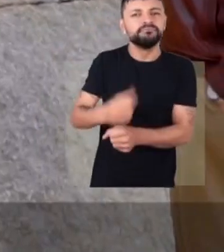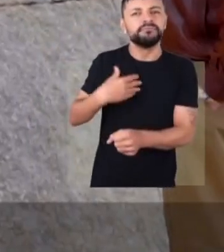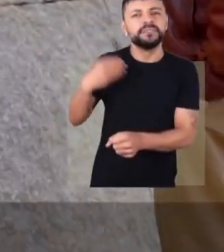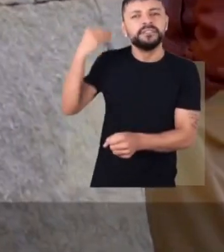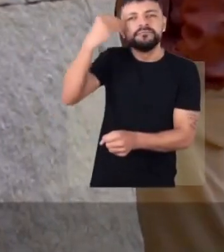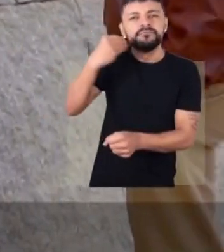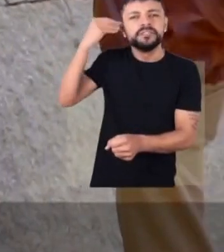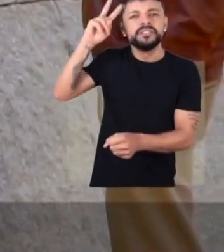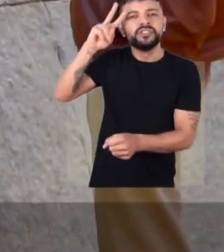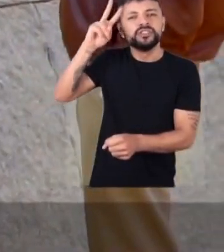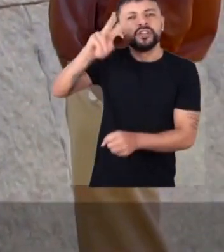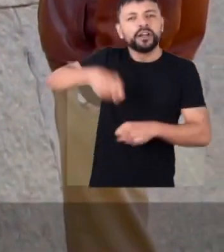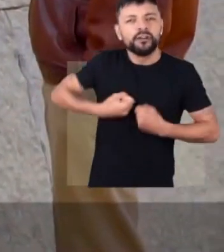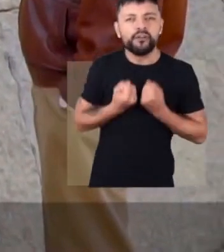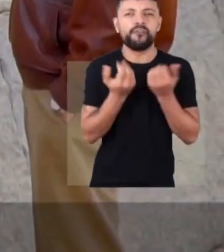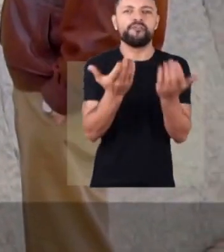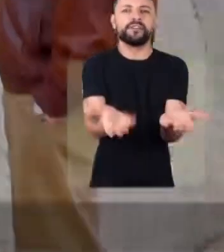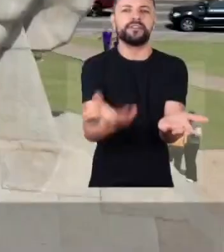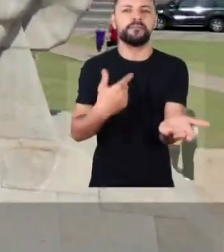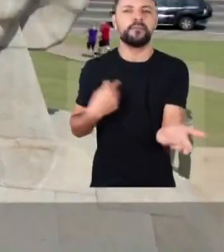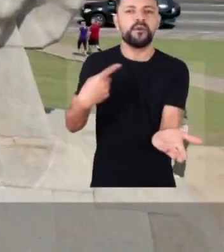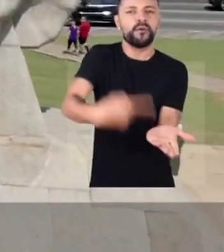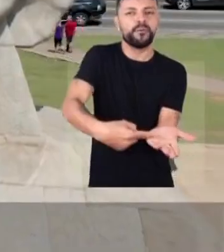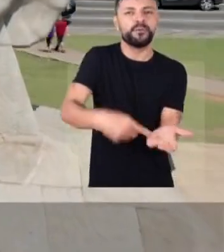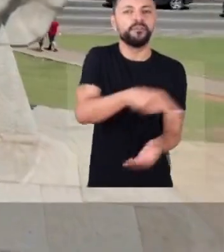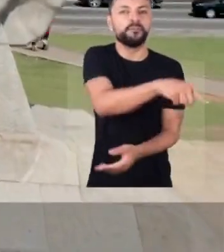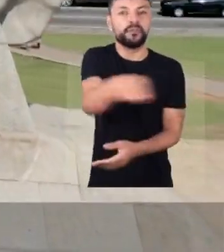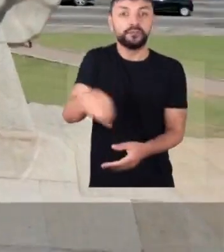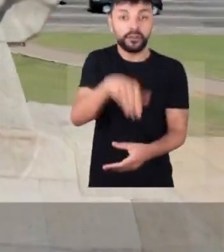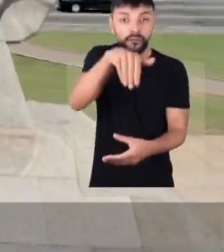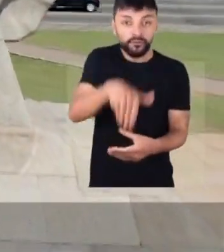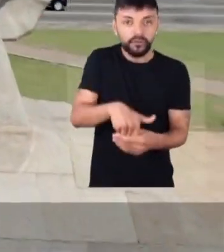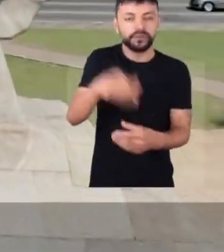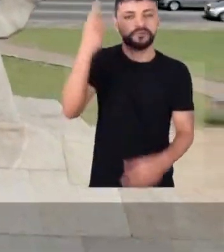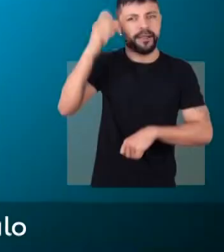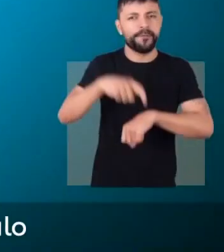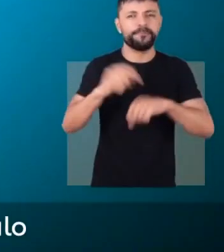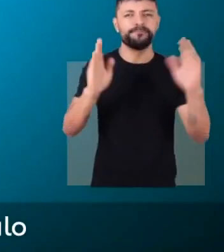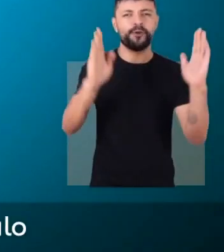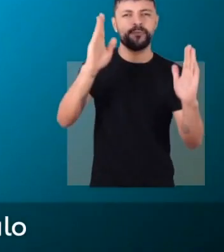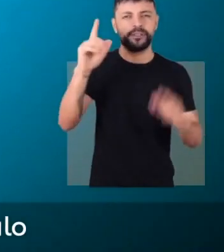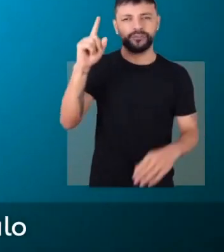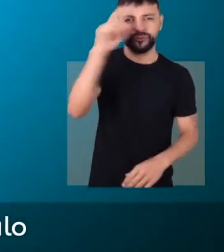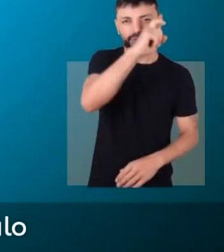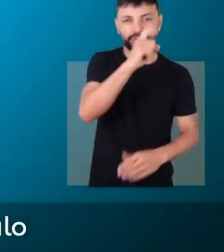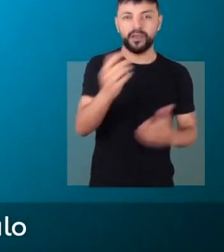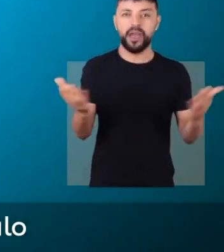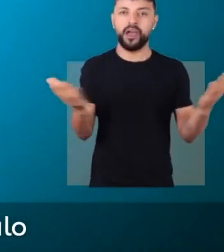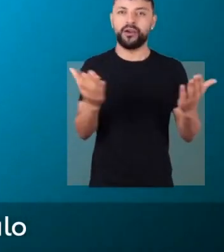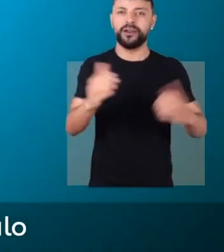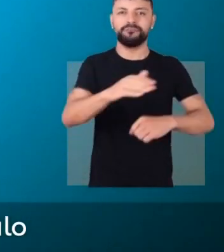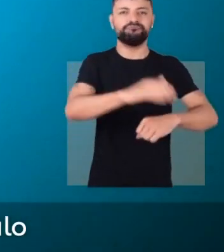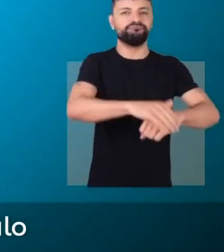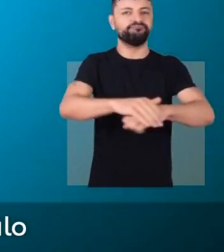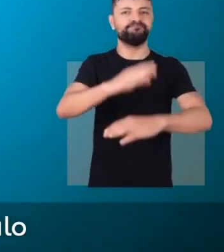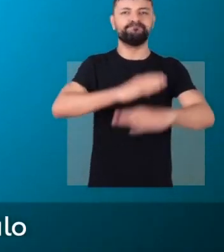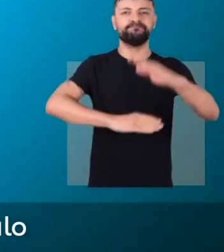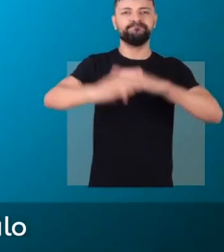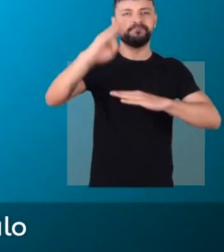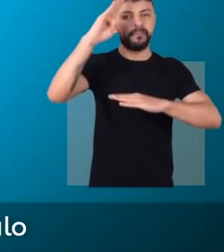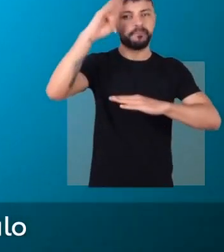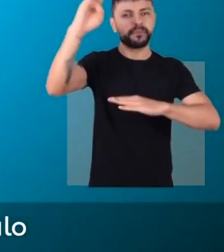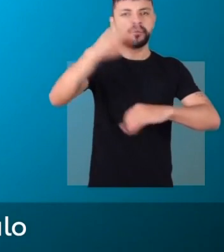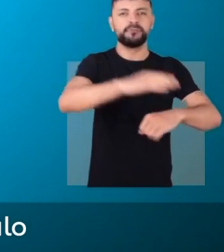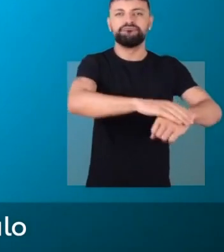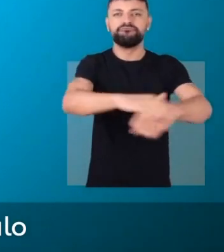minha experiência e os meus compromissos para o eleitor de São Paulo. Cabe agora, soberanamente, ao